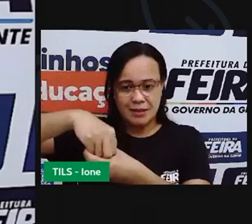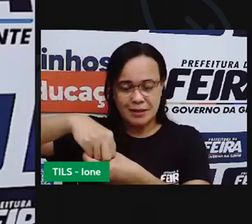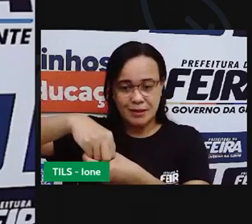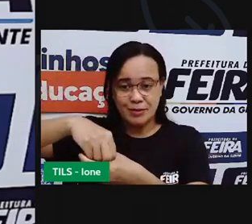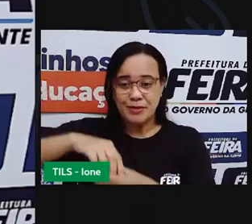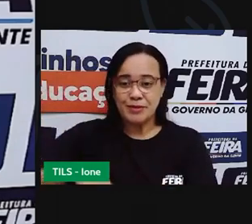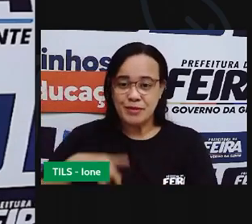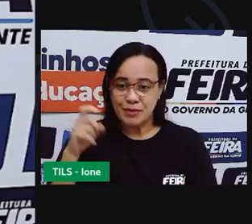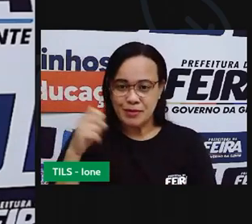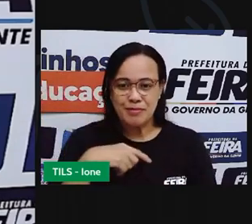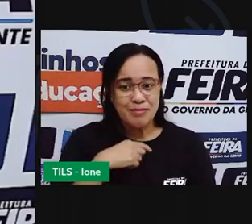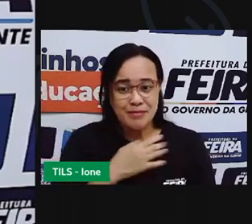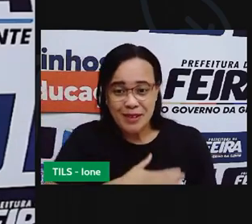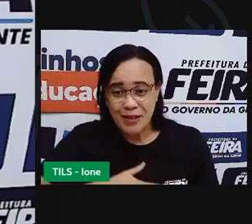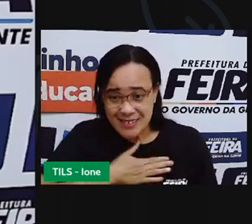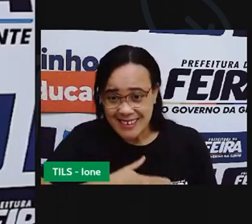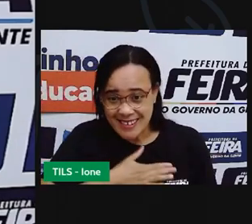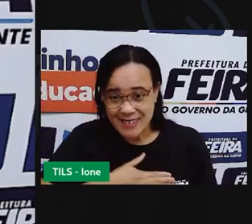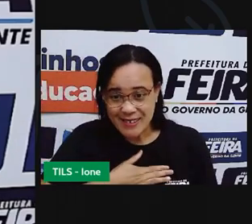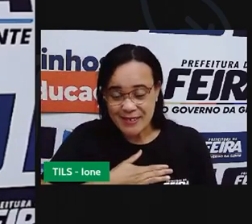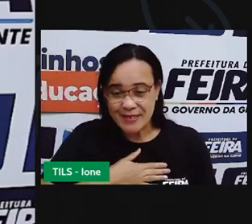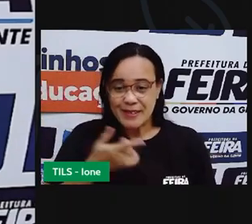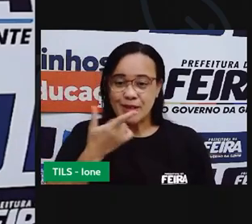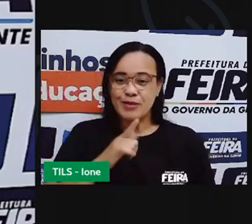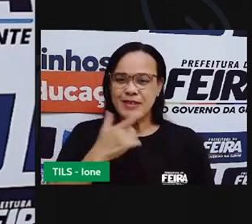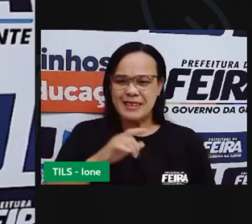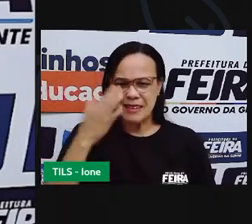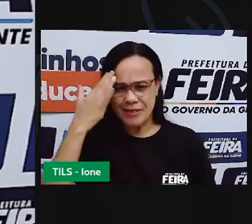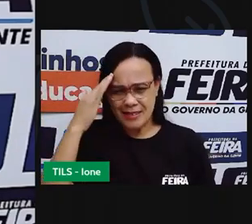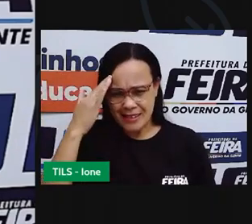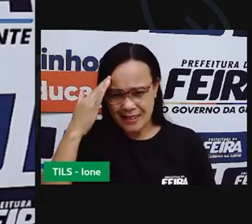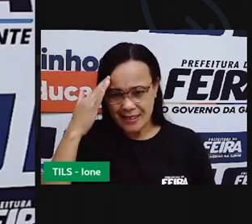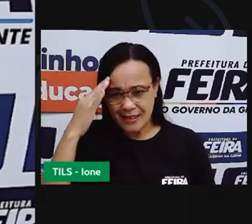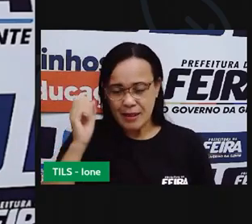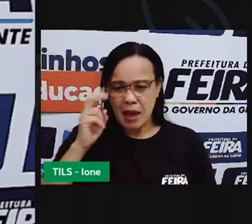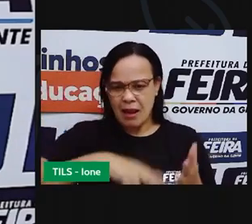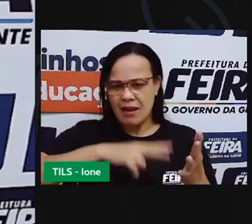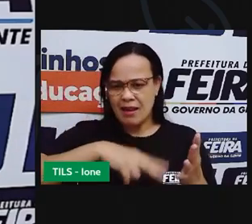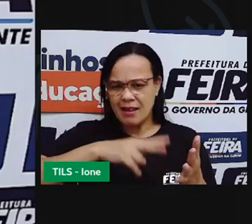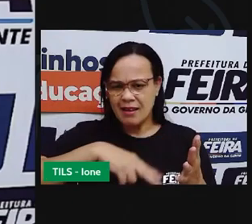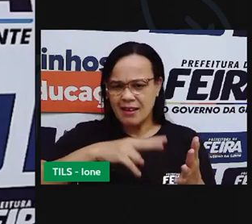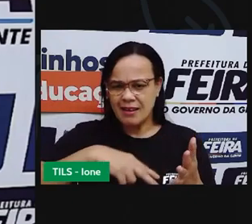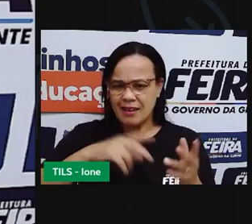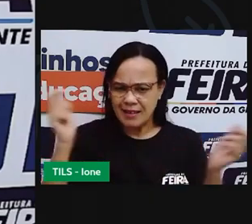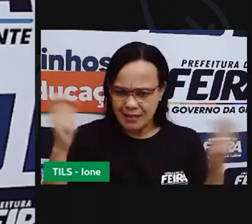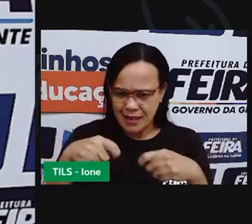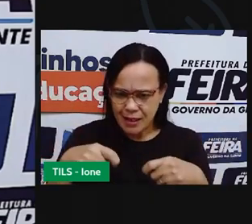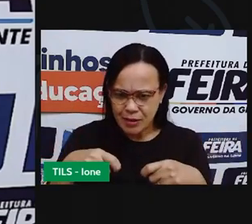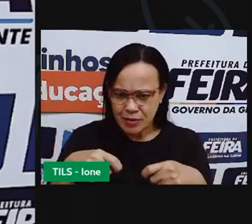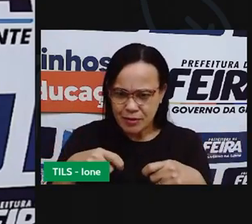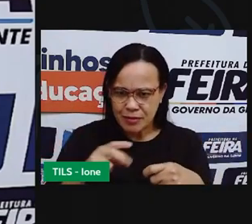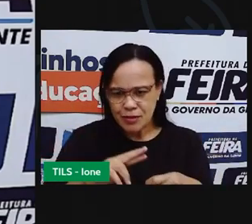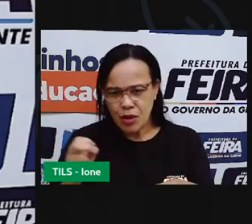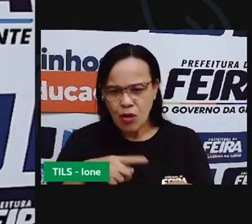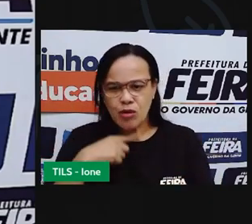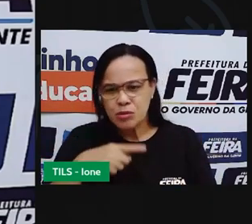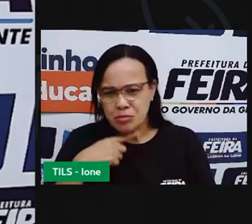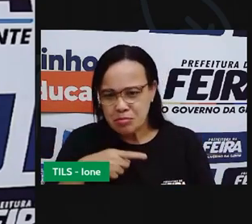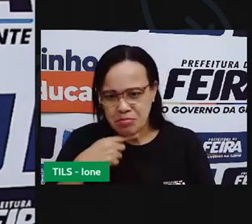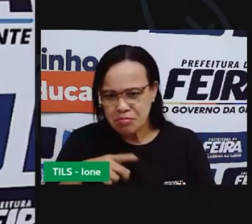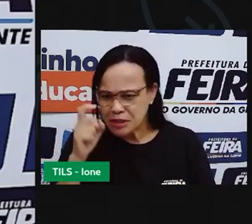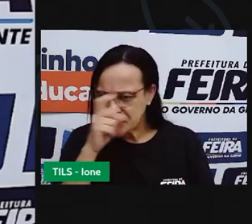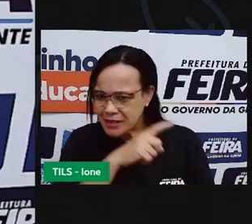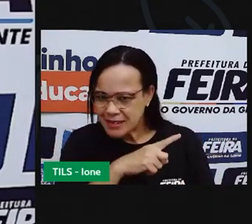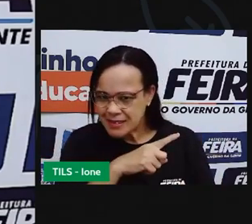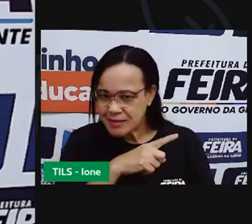Gostaram Do trava Língua Conseguiram Entender O que foi Que eu Que Disse A leitura Conseguiram Entender A